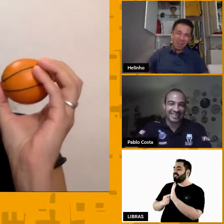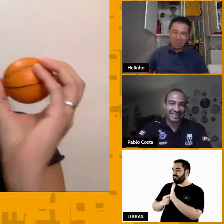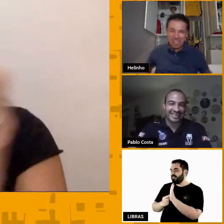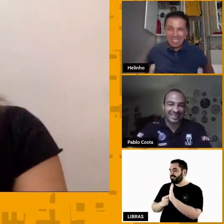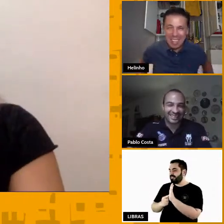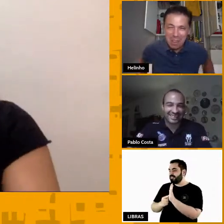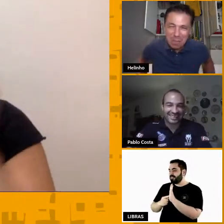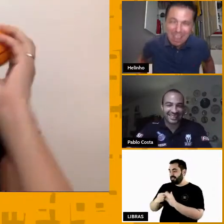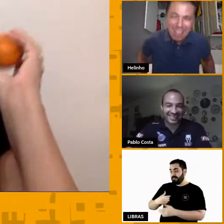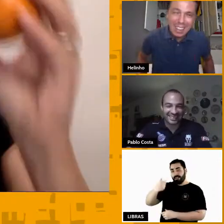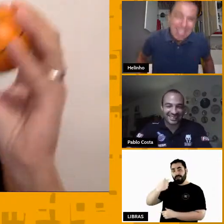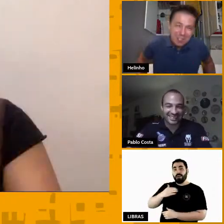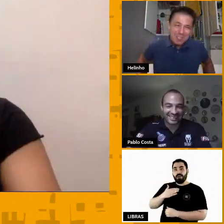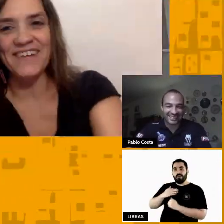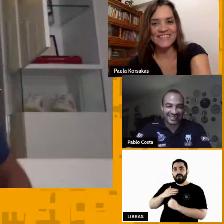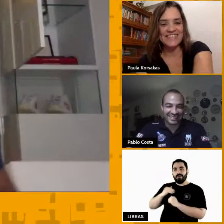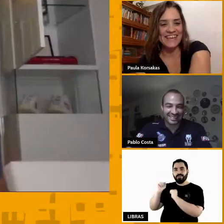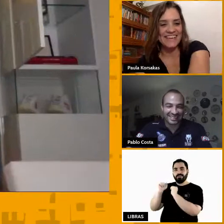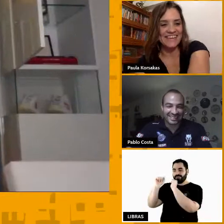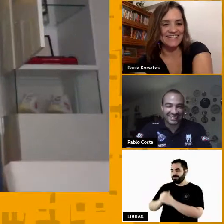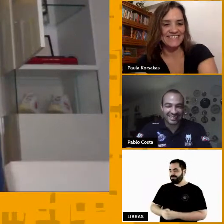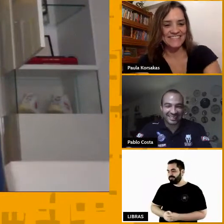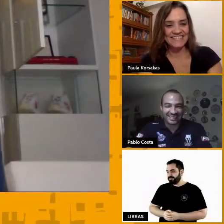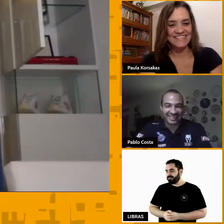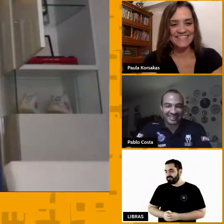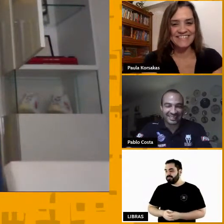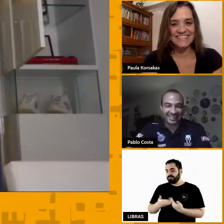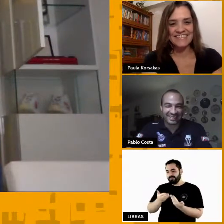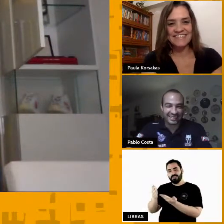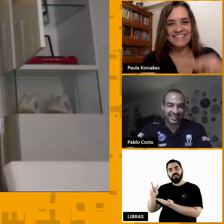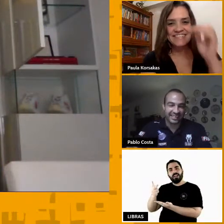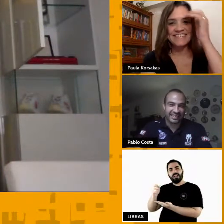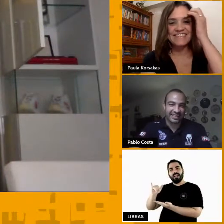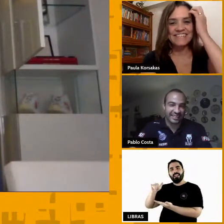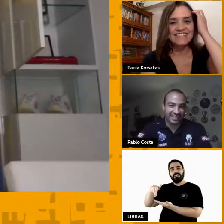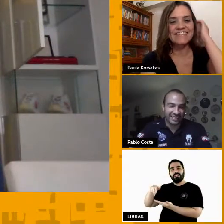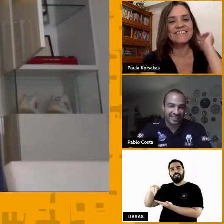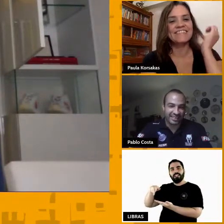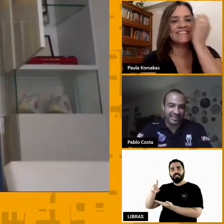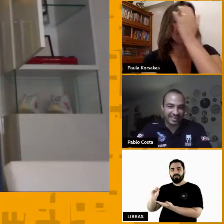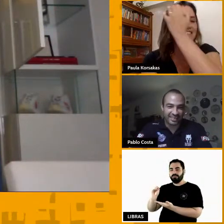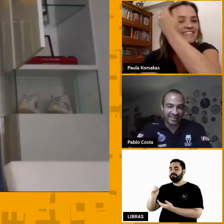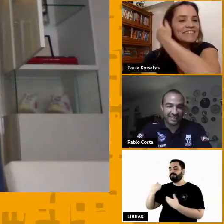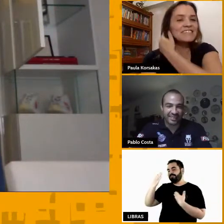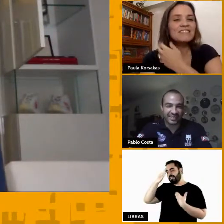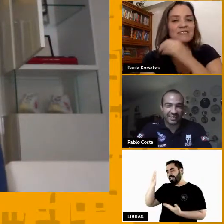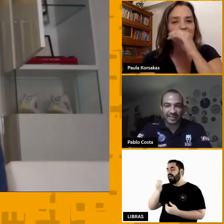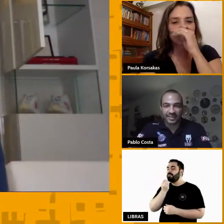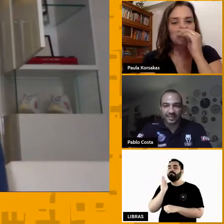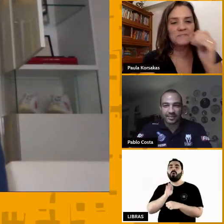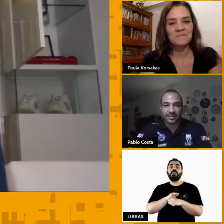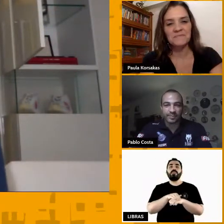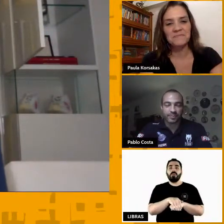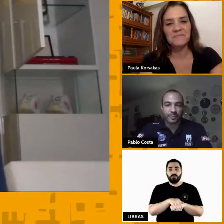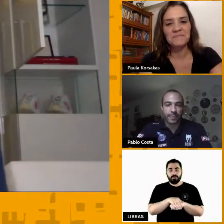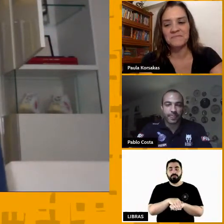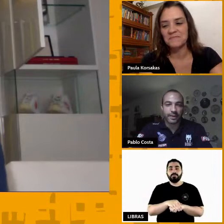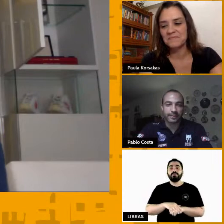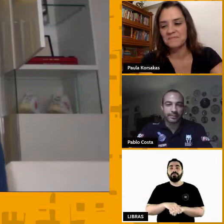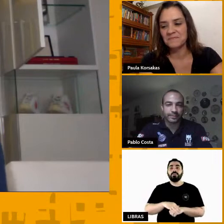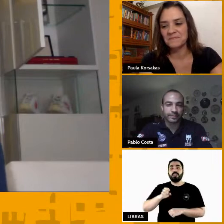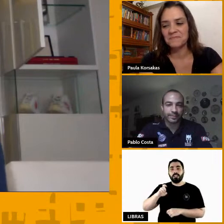Pode ser eu, pode ser eu, Pabllo. Vai lá, para você, Linho. Legal, obrigado. Boa noite, boa noite. Edu, Andrew,